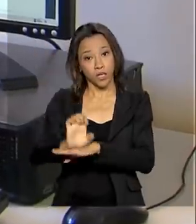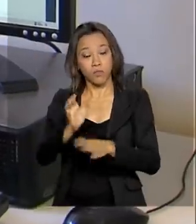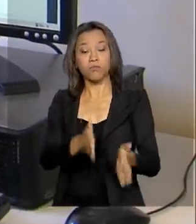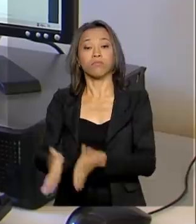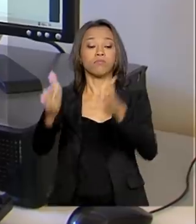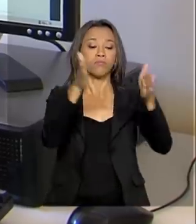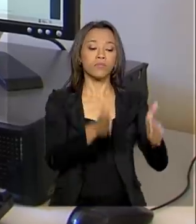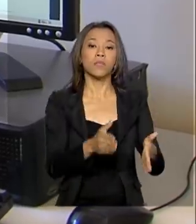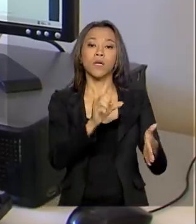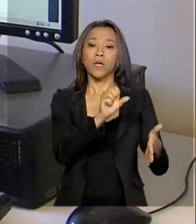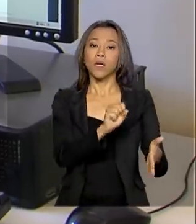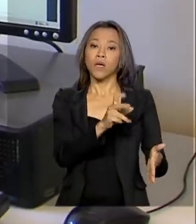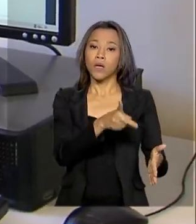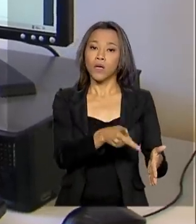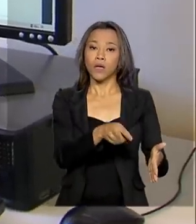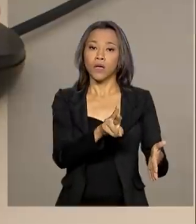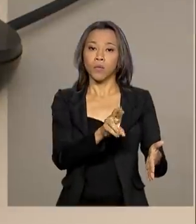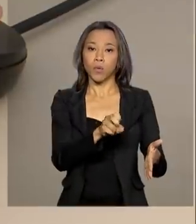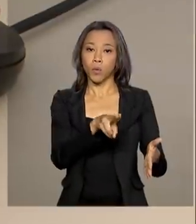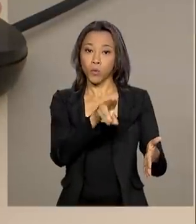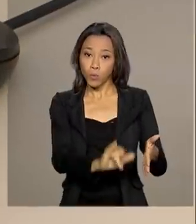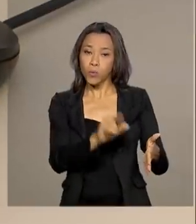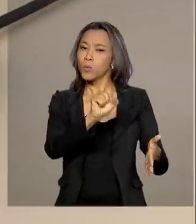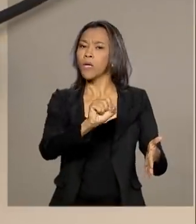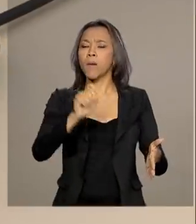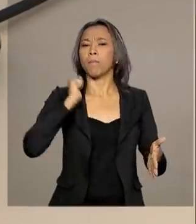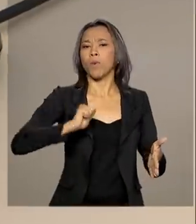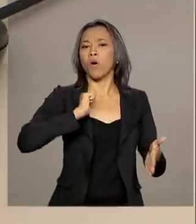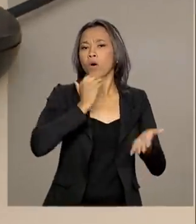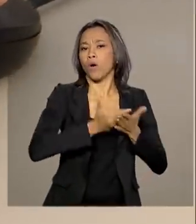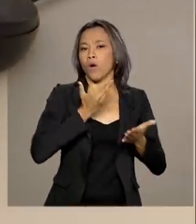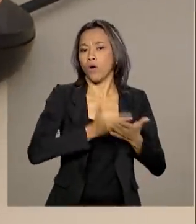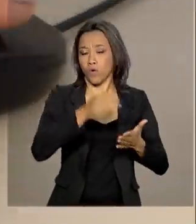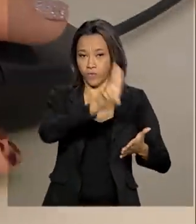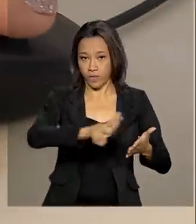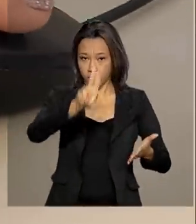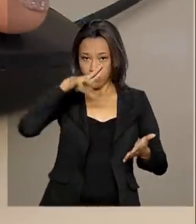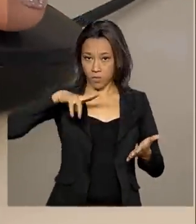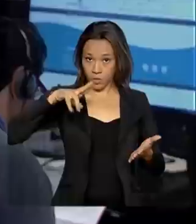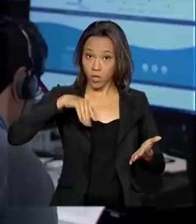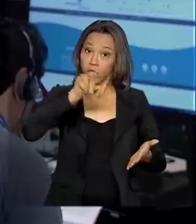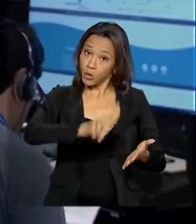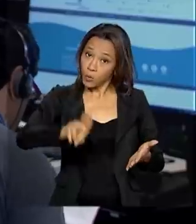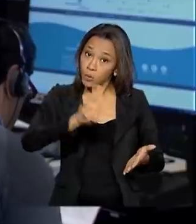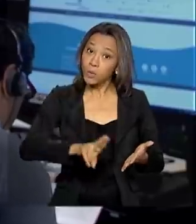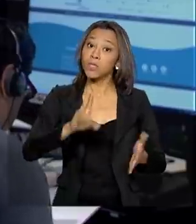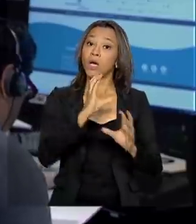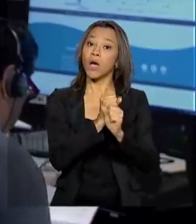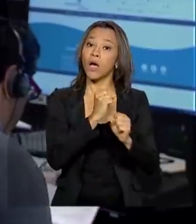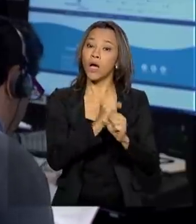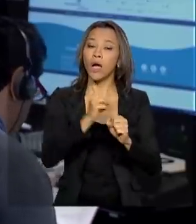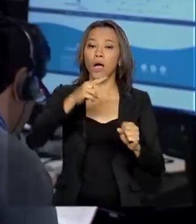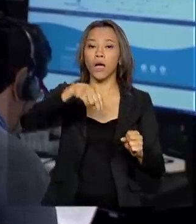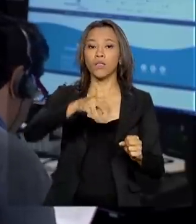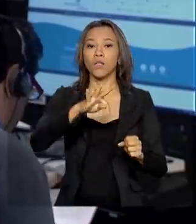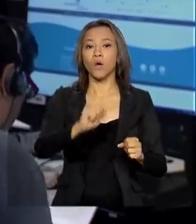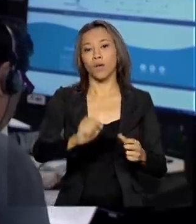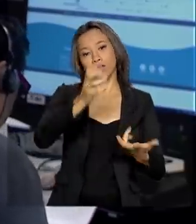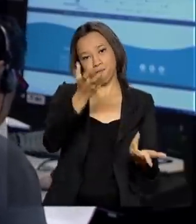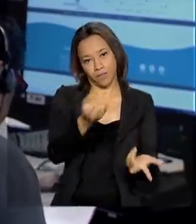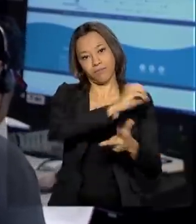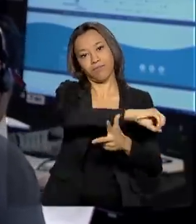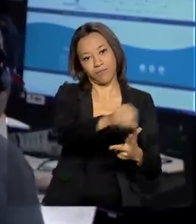ProUni oferece bolsas para universidades particulares e também utiliza a nota do exame. E o Fies é um programa de